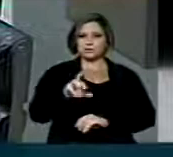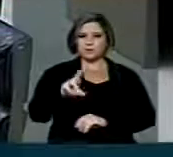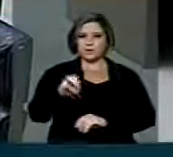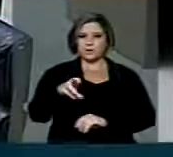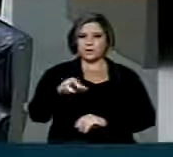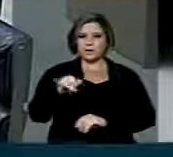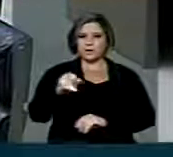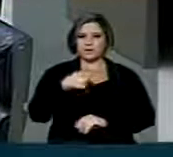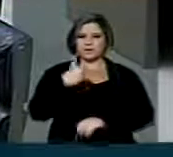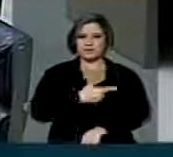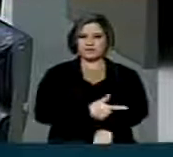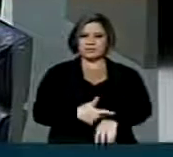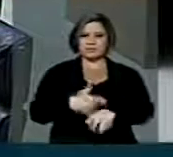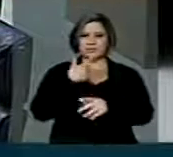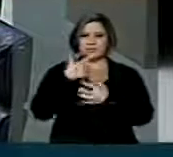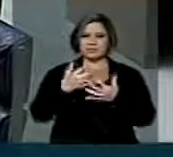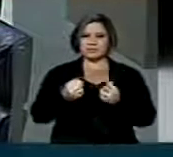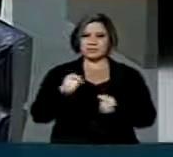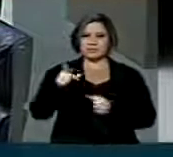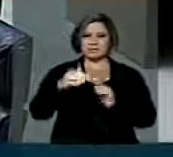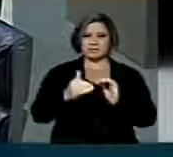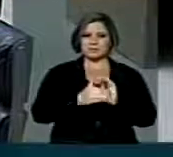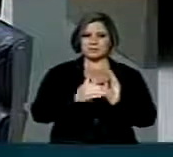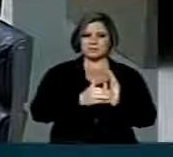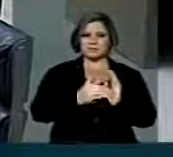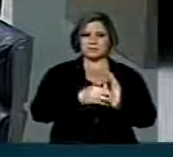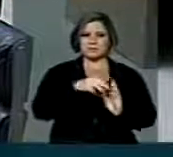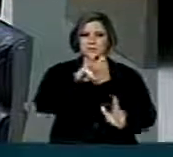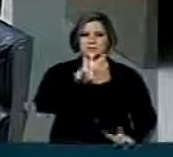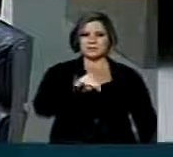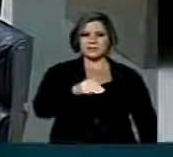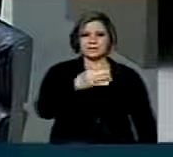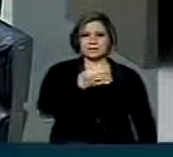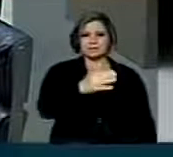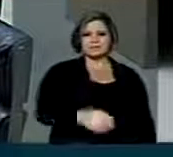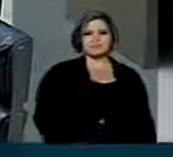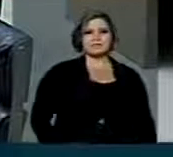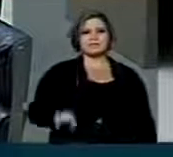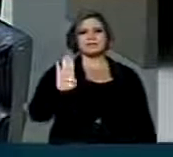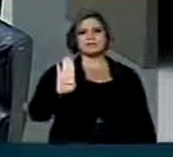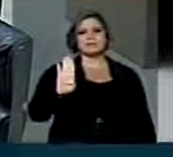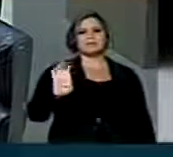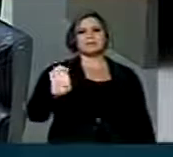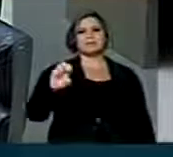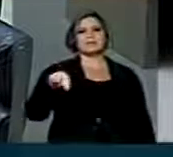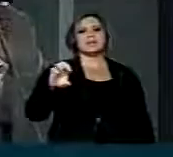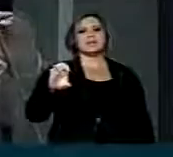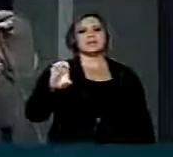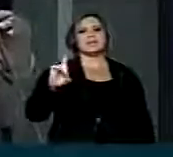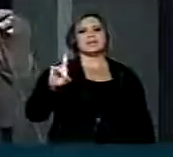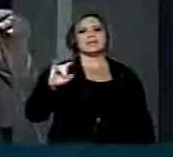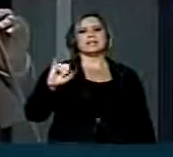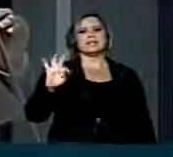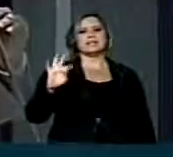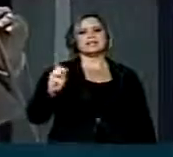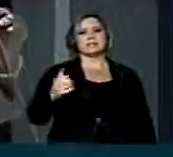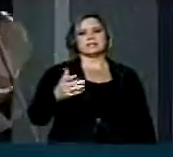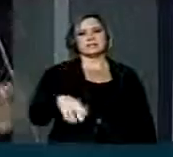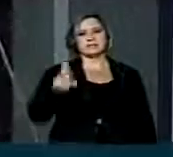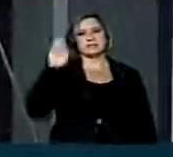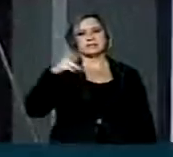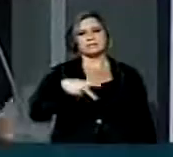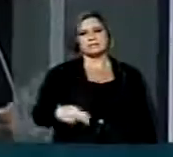permitiu que a última falasse por três minutos, deputada Benedita da Silva. Senhor presidente,